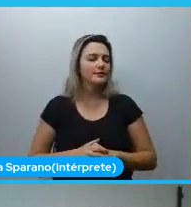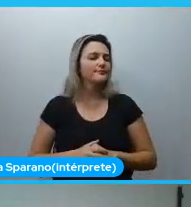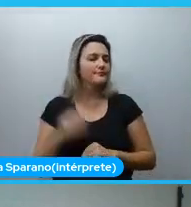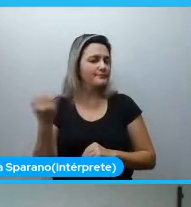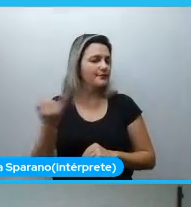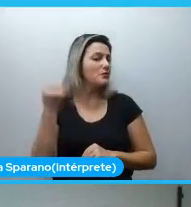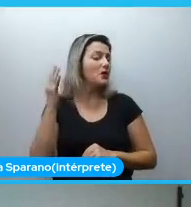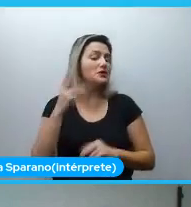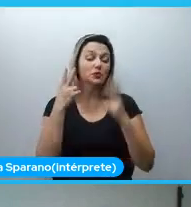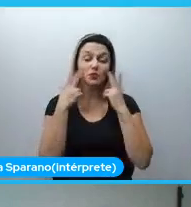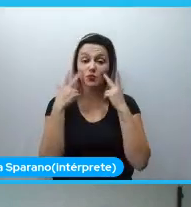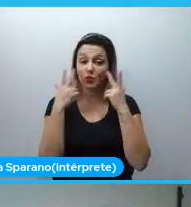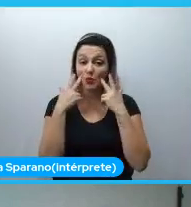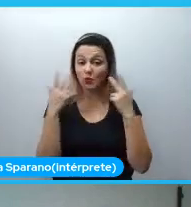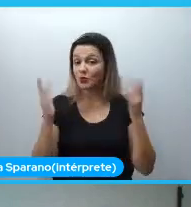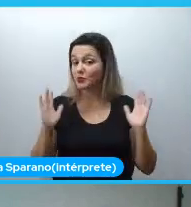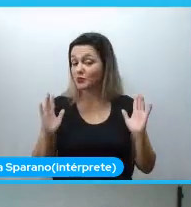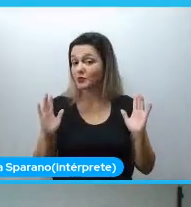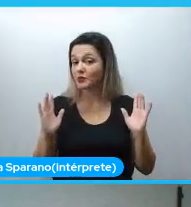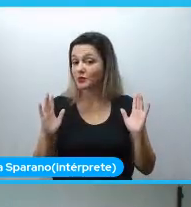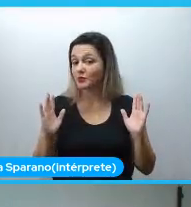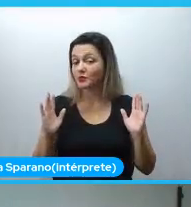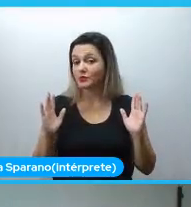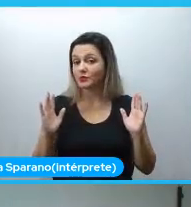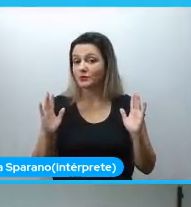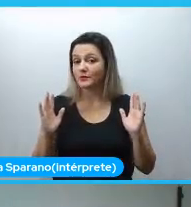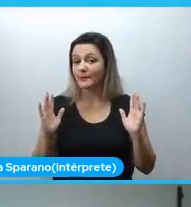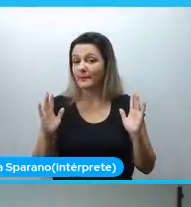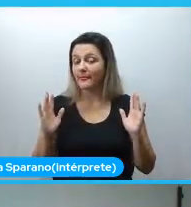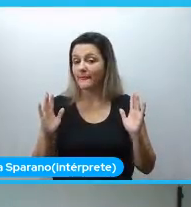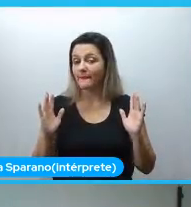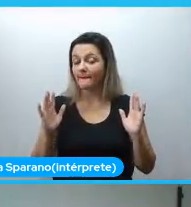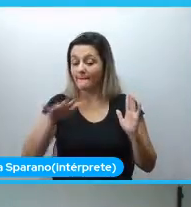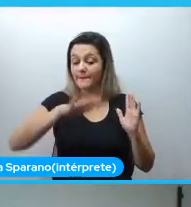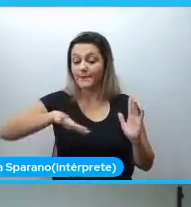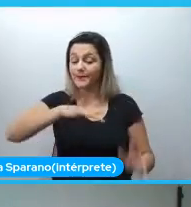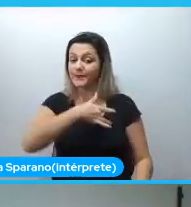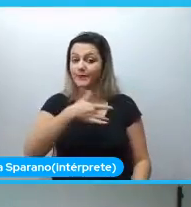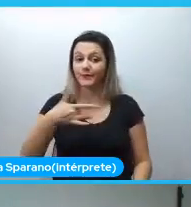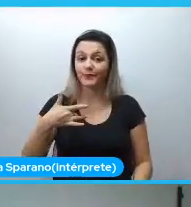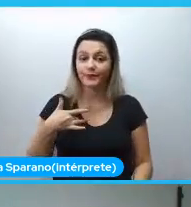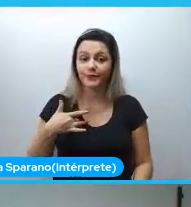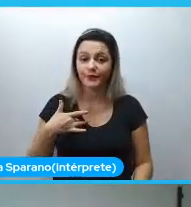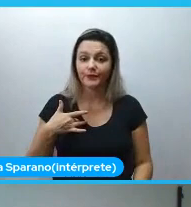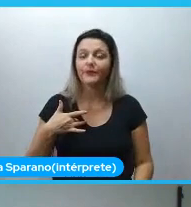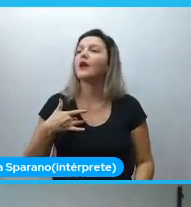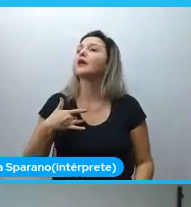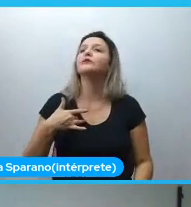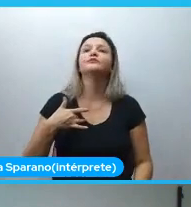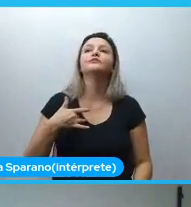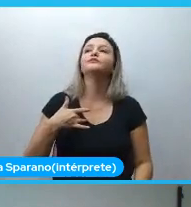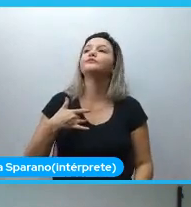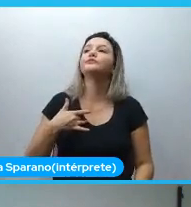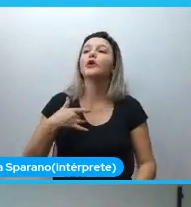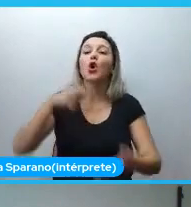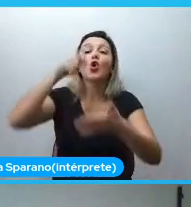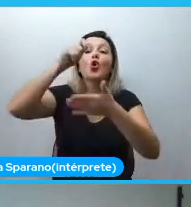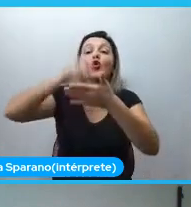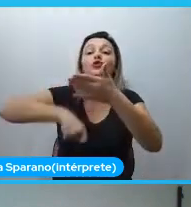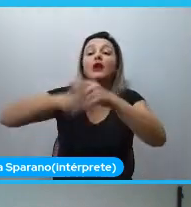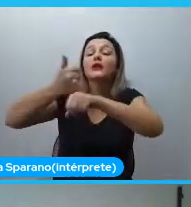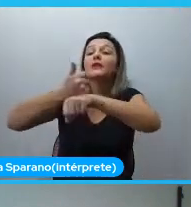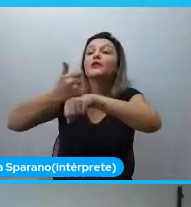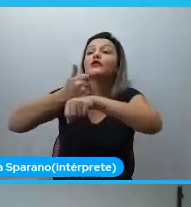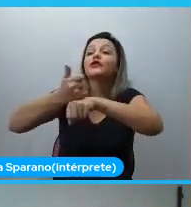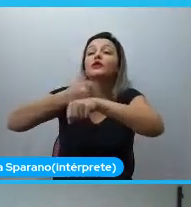muito comum a gente em saúde contratar um estatístico ou o próprio orientador,